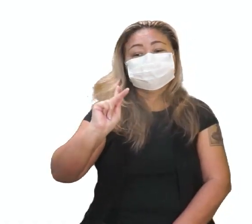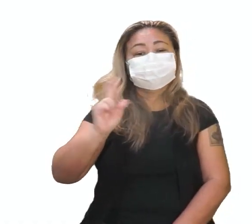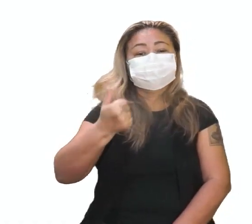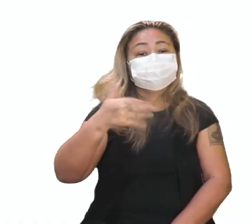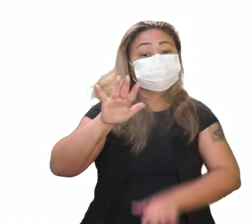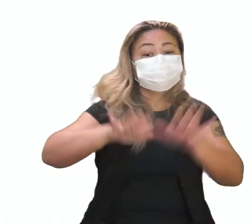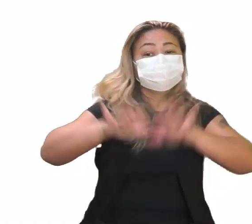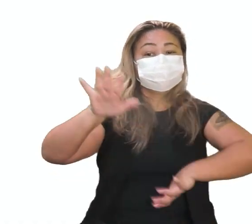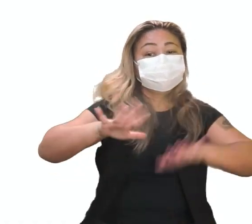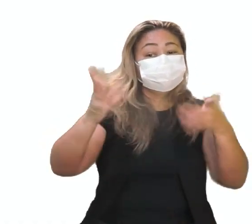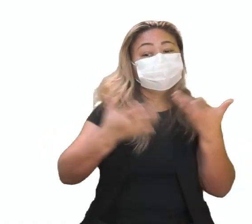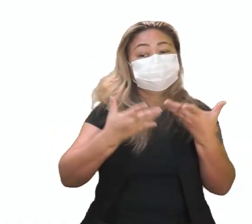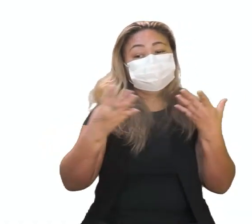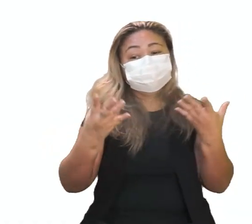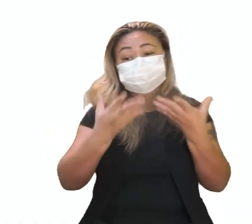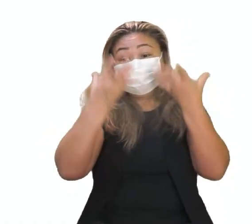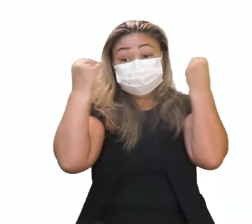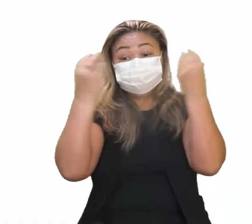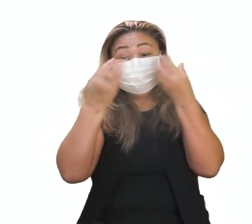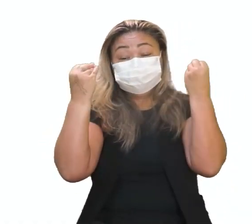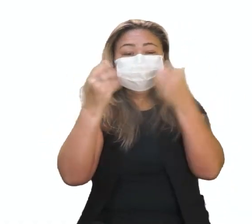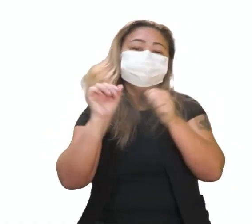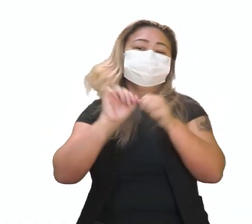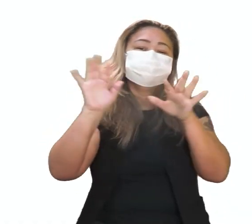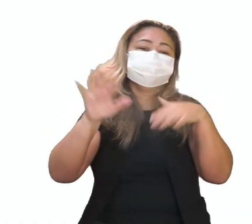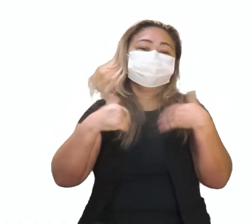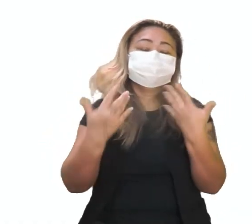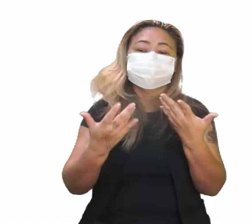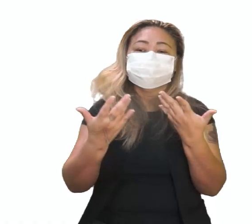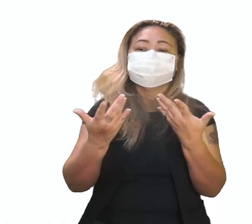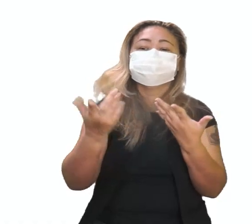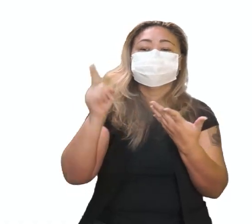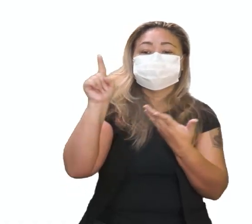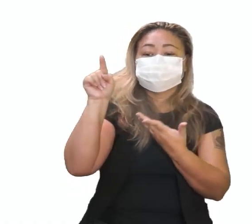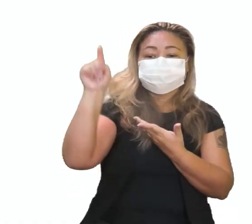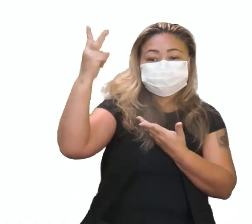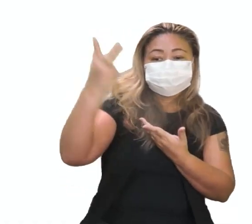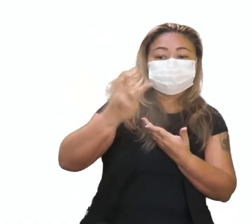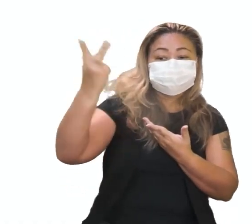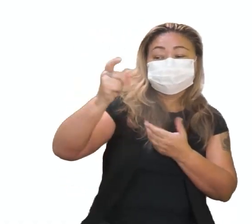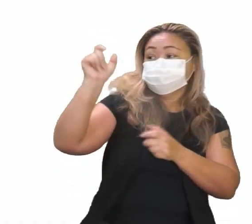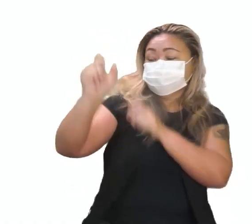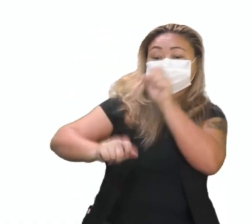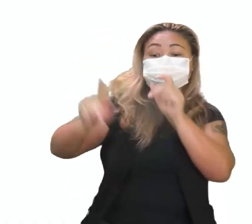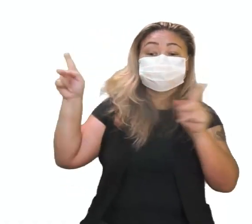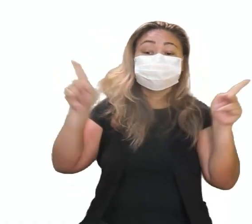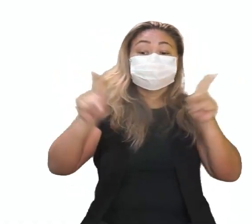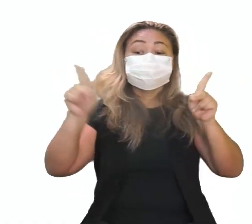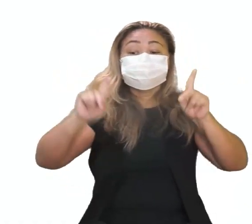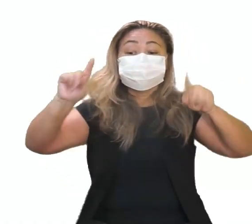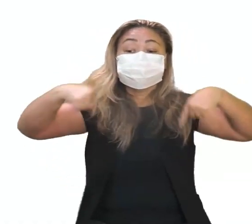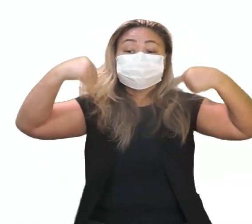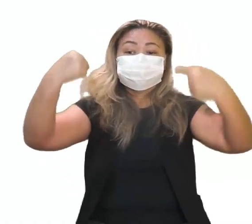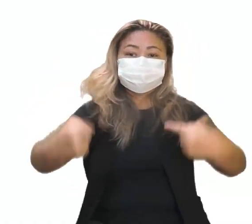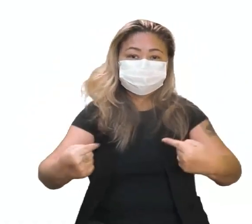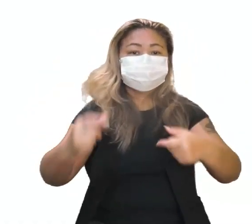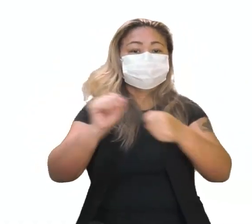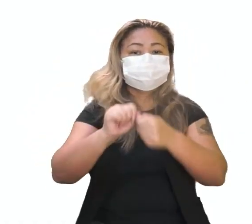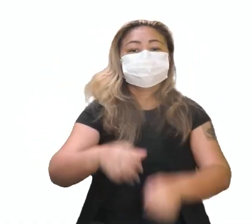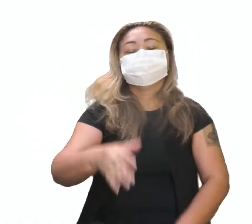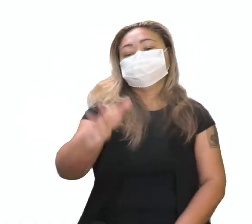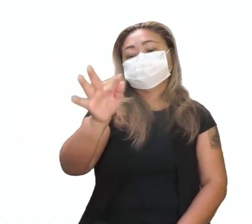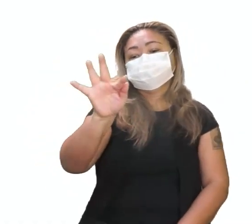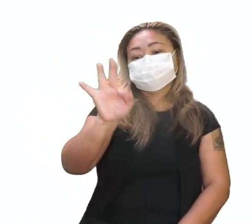sumiam de vez em quando na minha mente o nome dele. Mas são esses personagens aí, que eram os professores de quem? Da Rosalinda